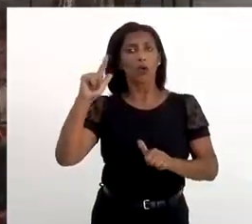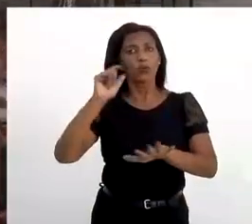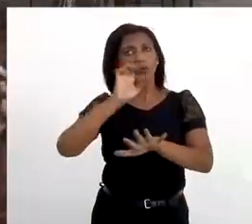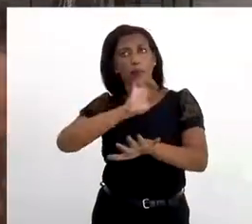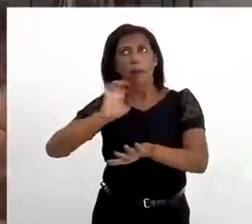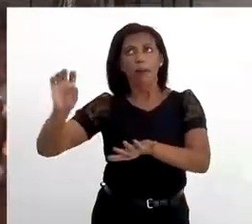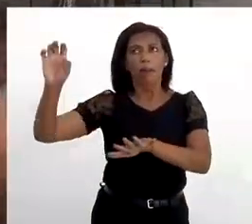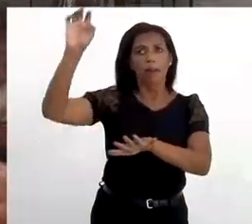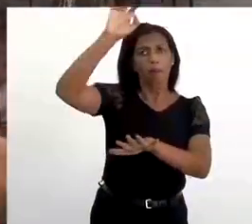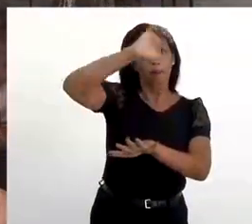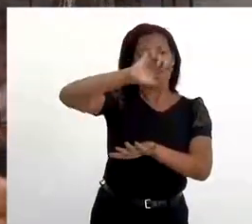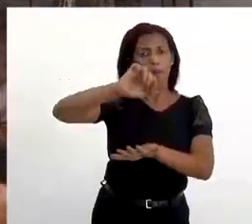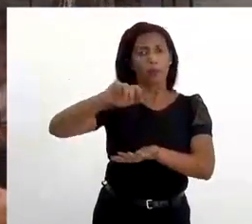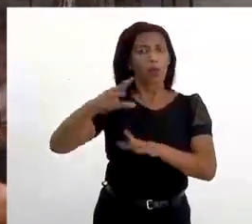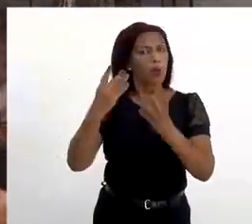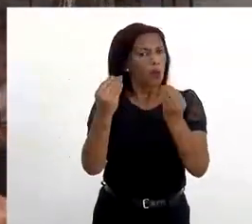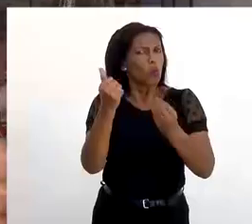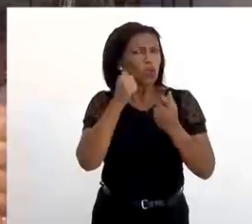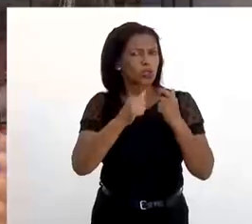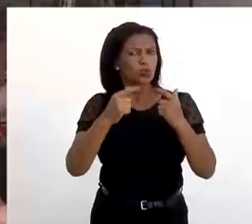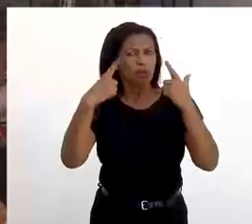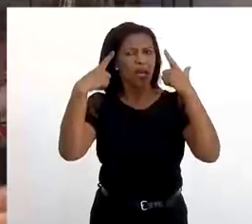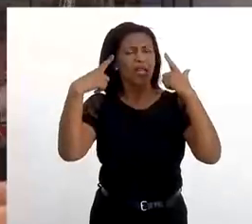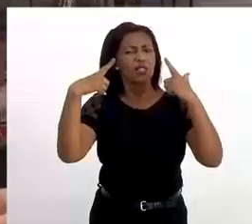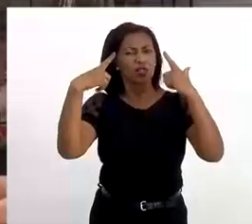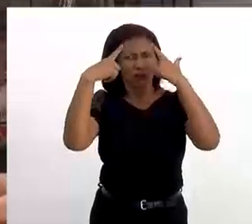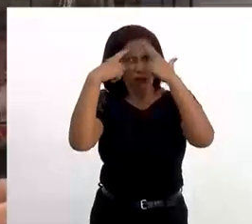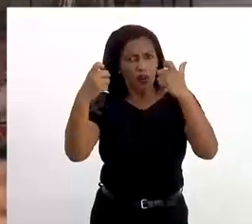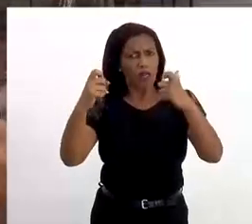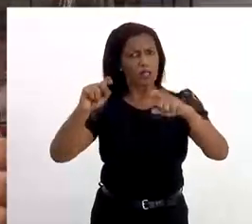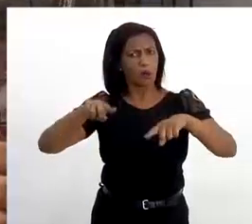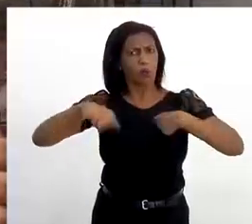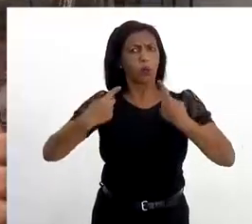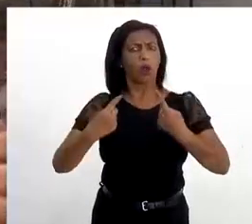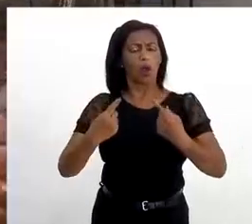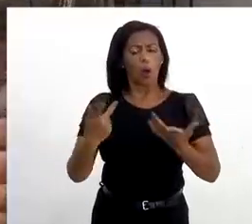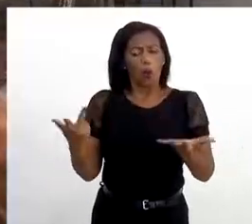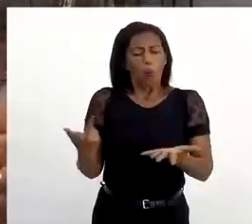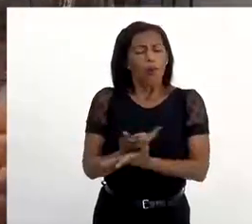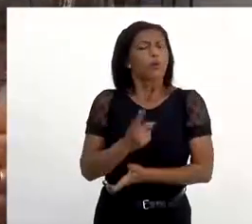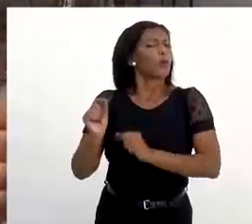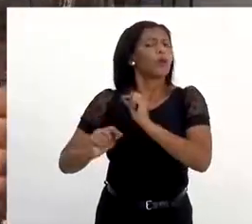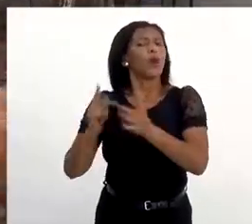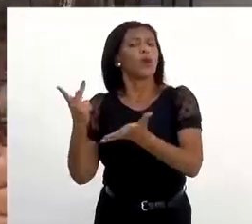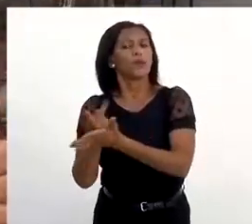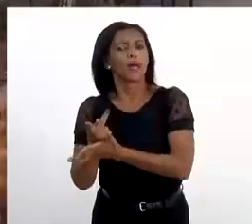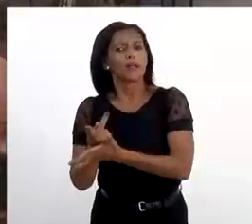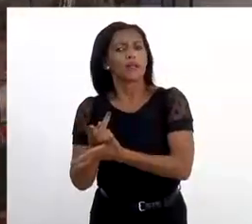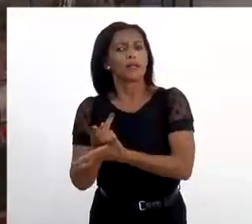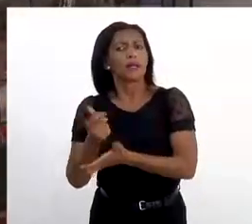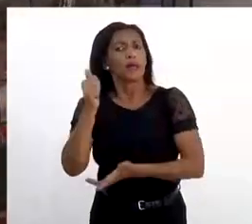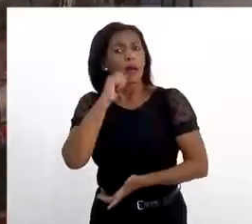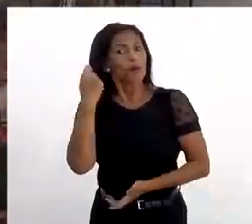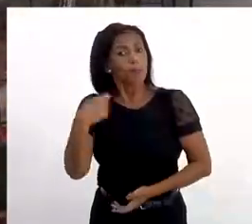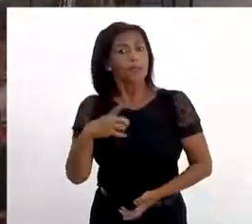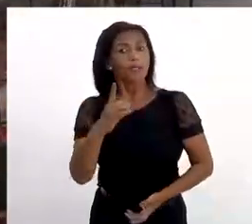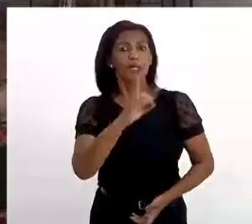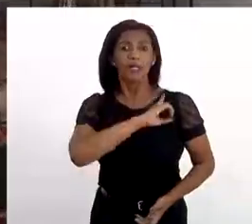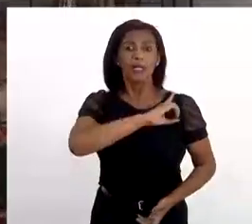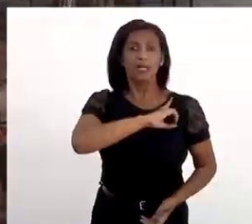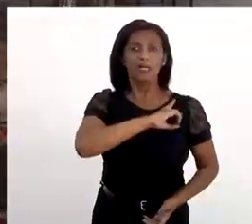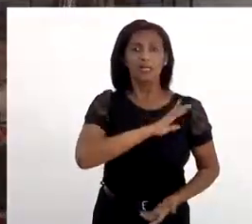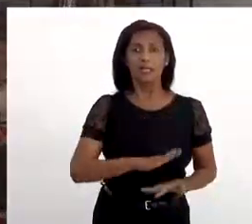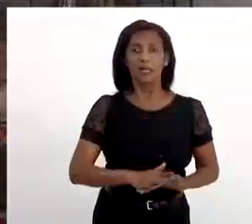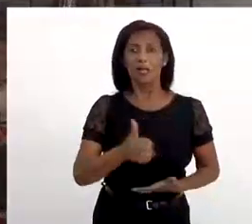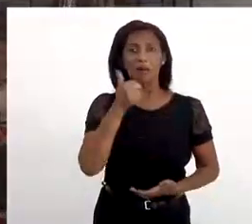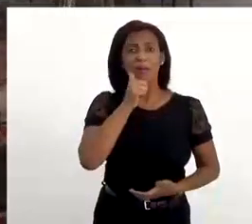Quando uma mulher sofre violência doméstica, o que essa mulher tem que fazer? E a delegacia, não isso? vendo? Mas ela não vai. Ela vai ao